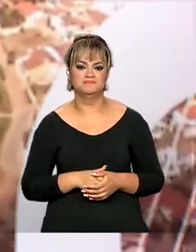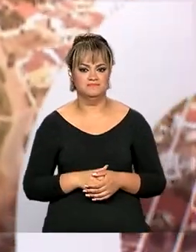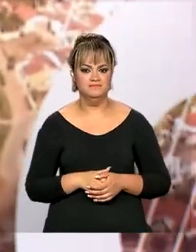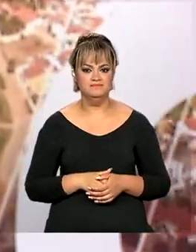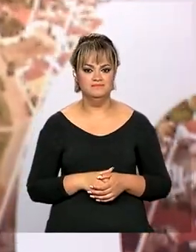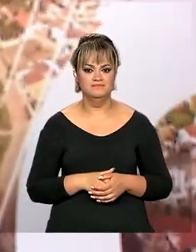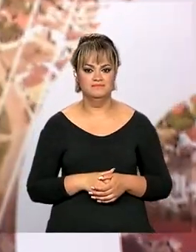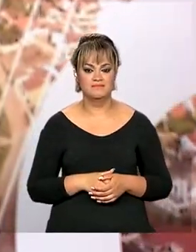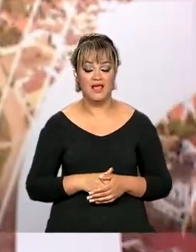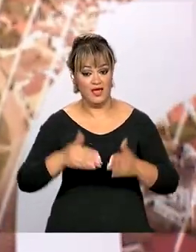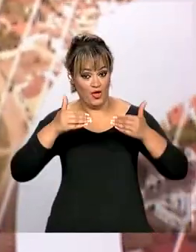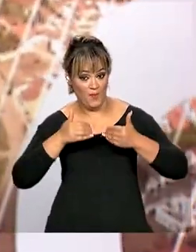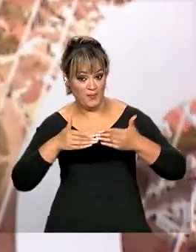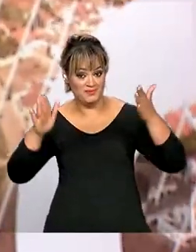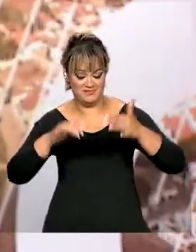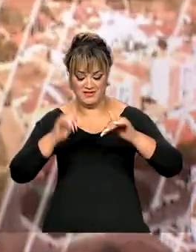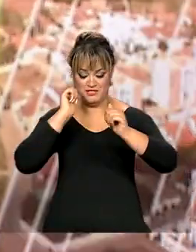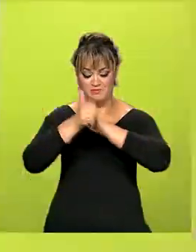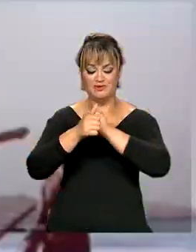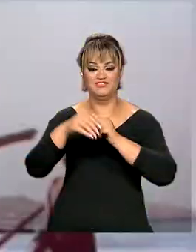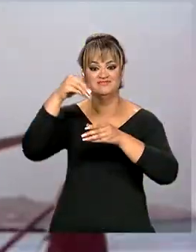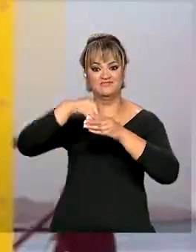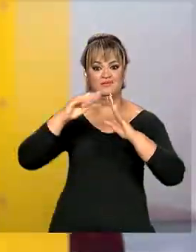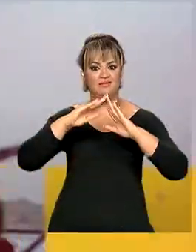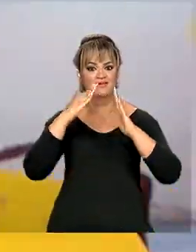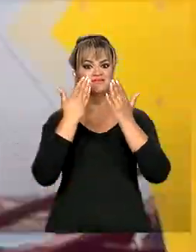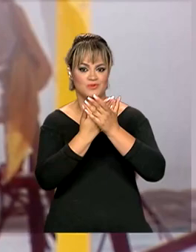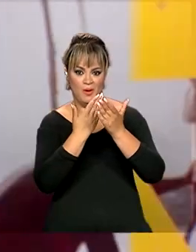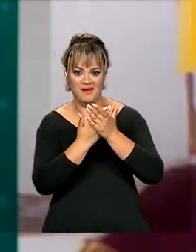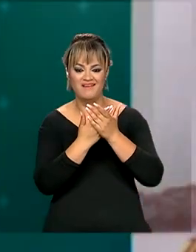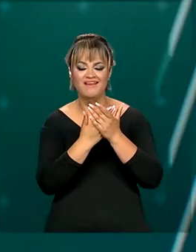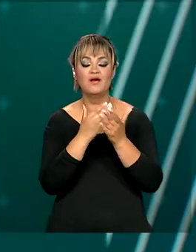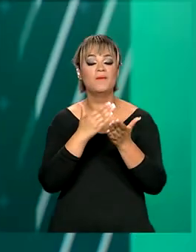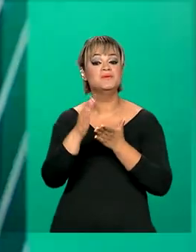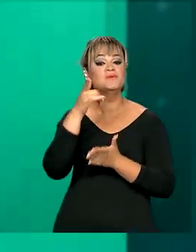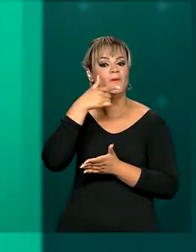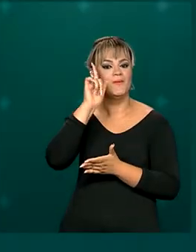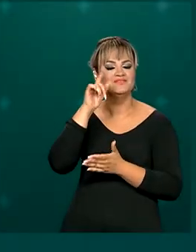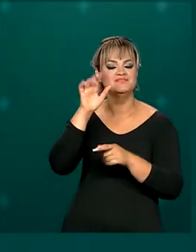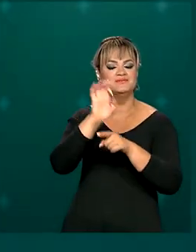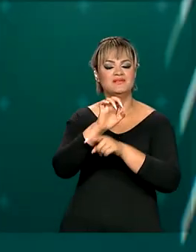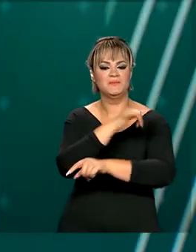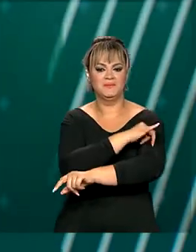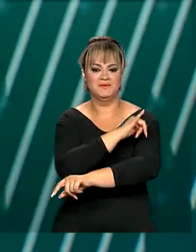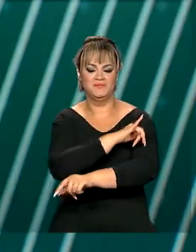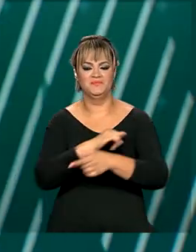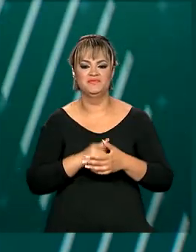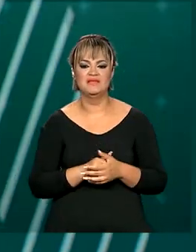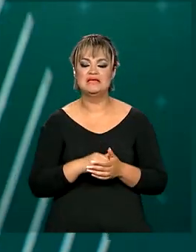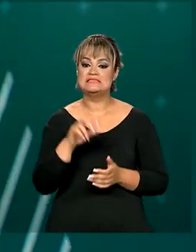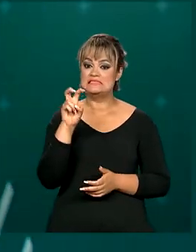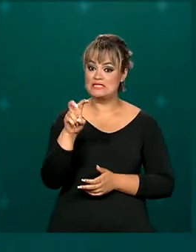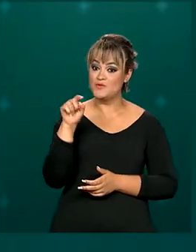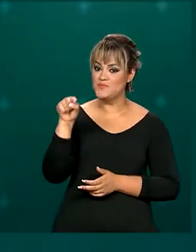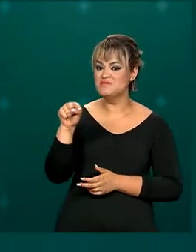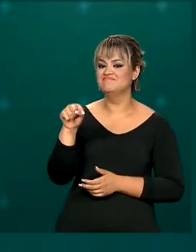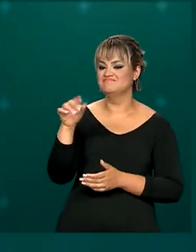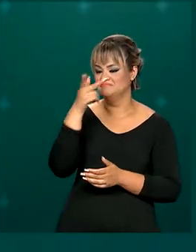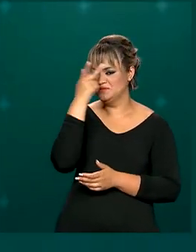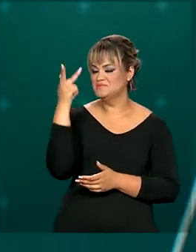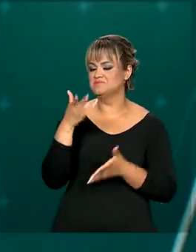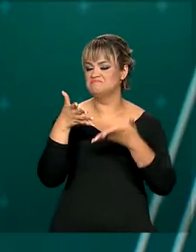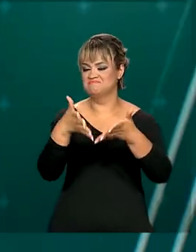A cerimônia de abertura dos Jogos Escolares Brasileiros foi realizada ontem no Rio de Janeiro. Mais de 5 mil atletas